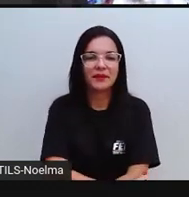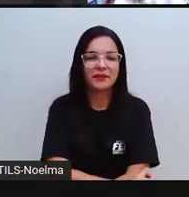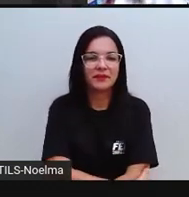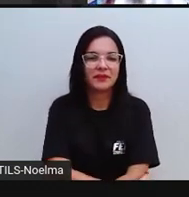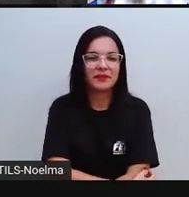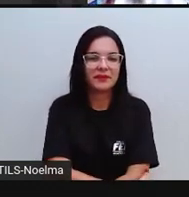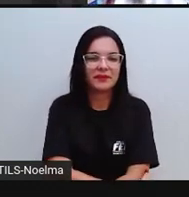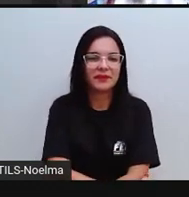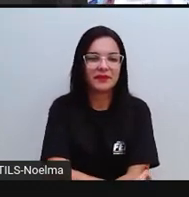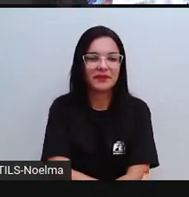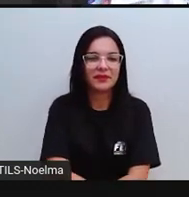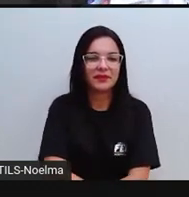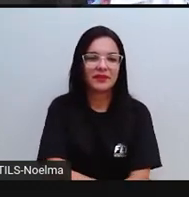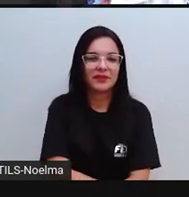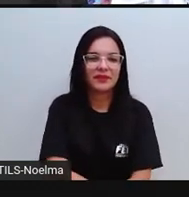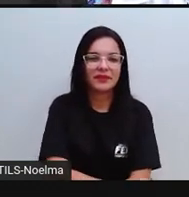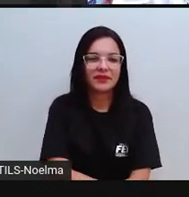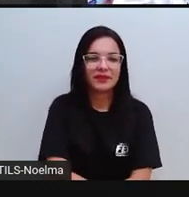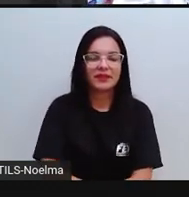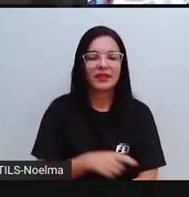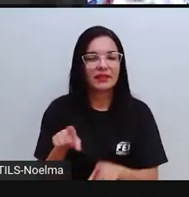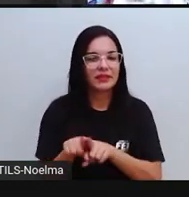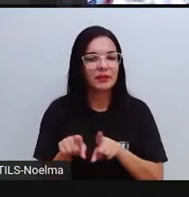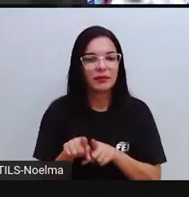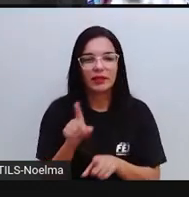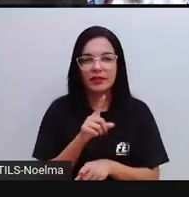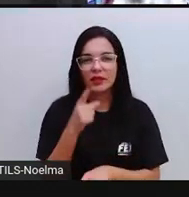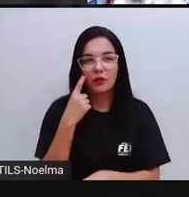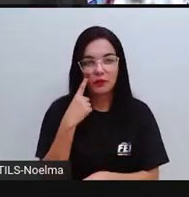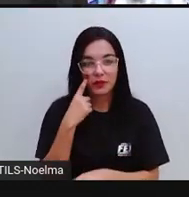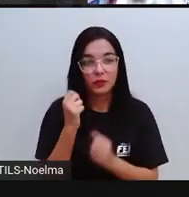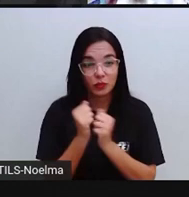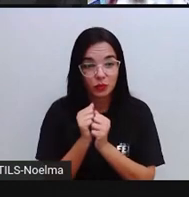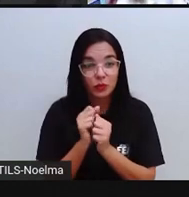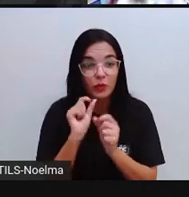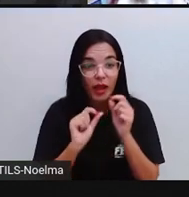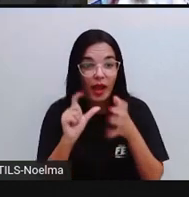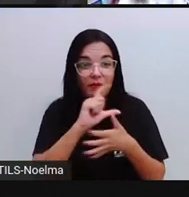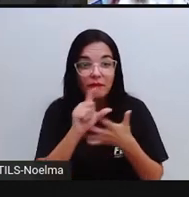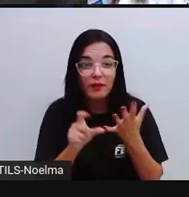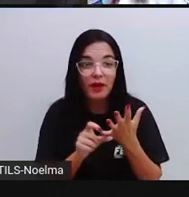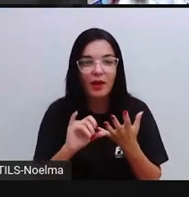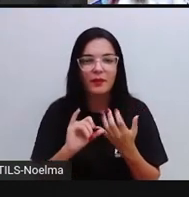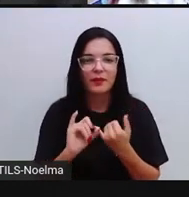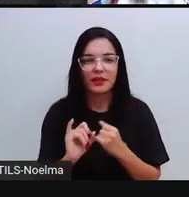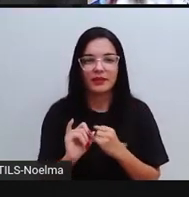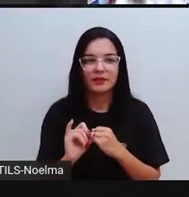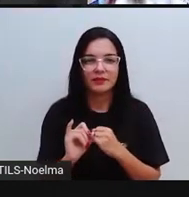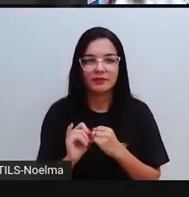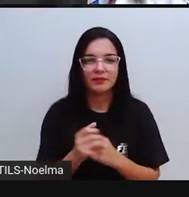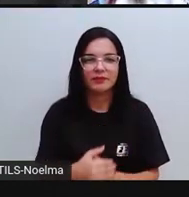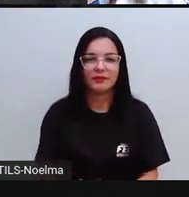da vogal U. E observem aí a letra I juntinho nessa sílaba, tá bom?